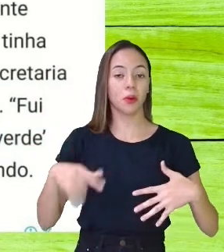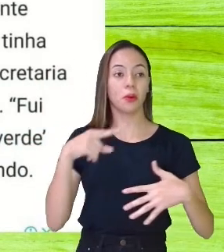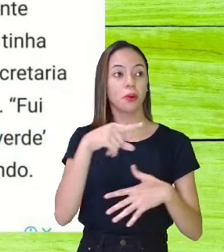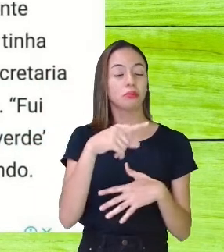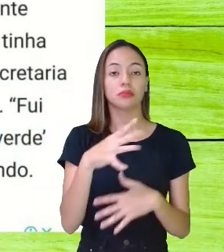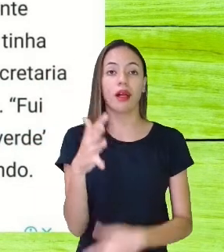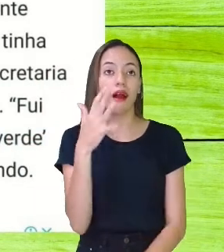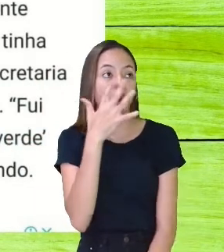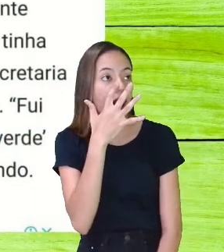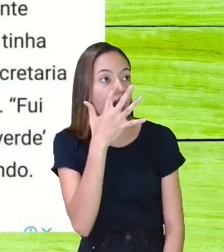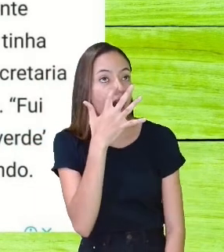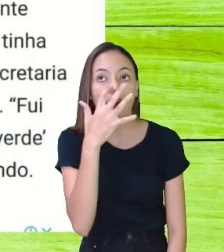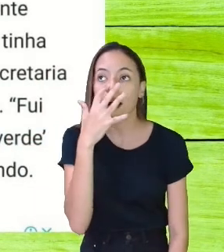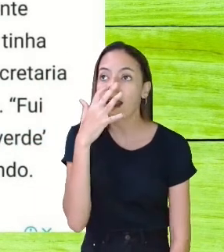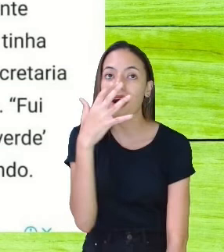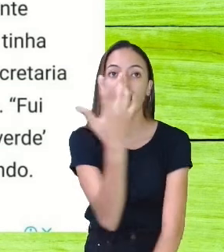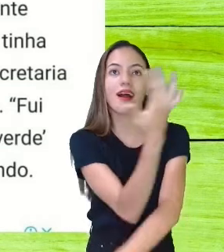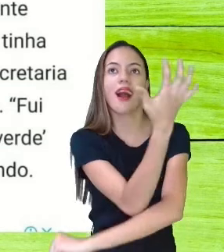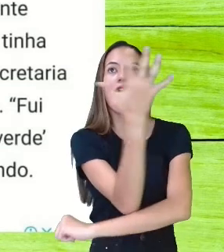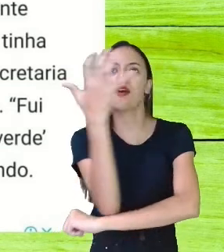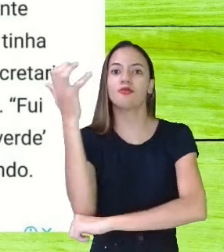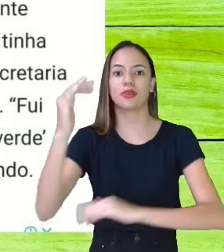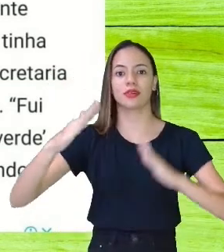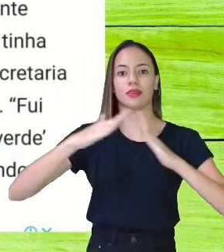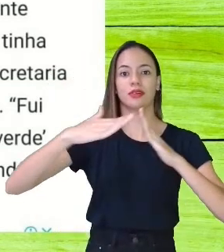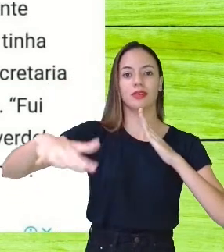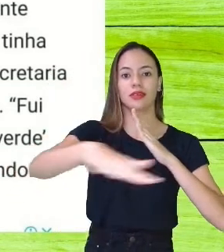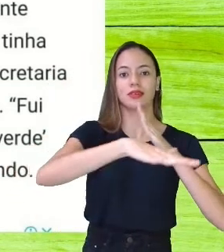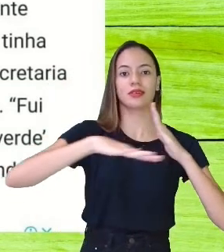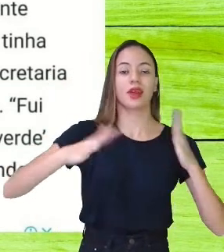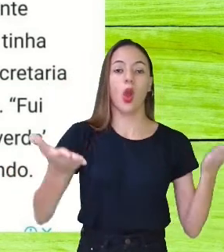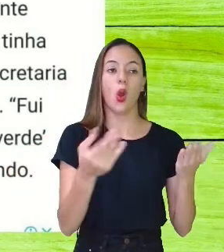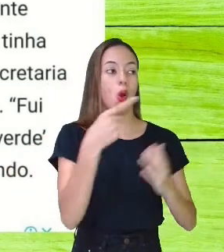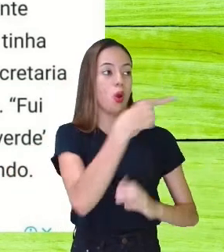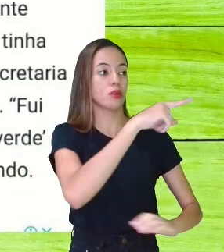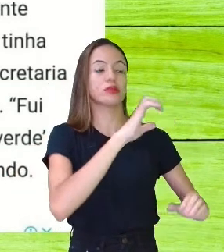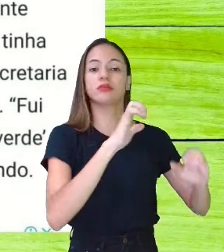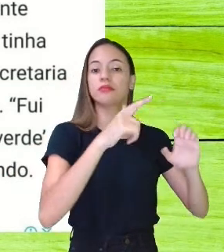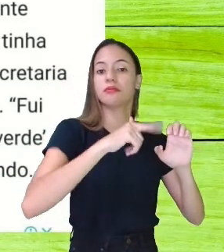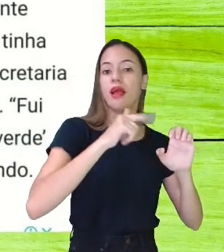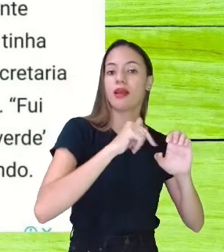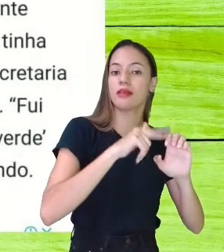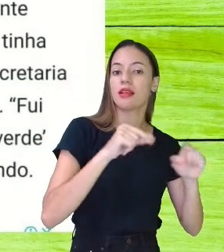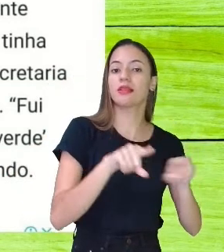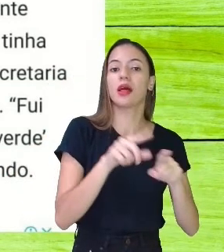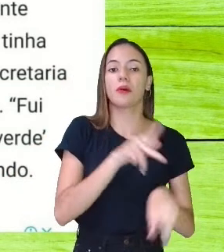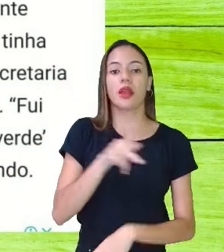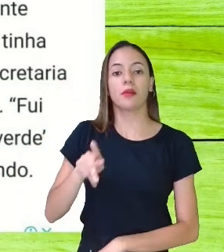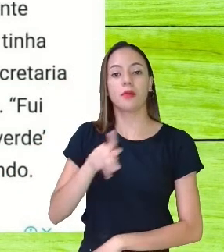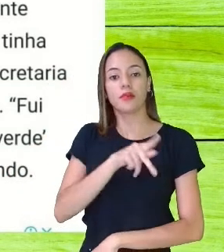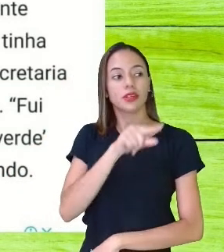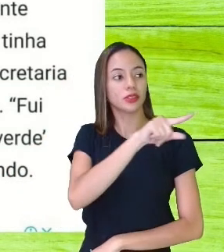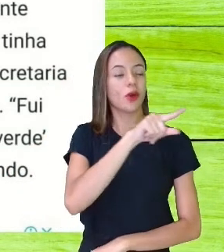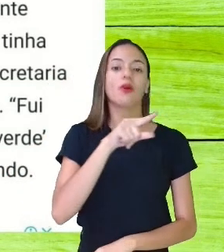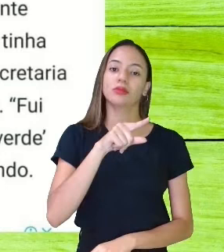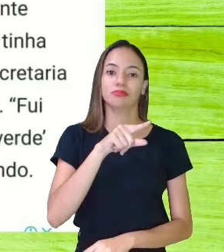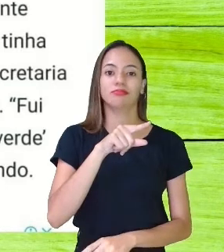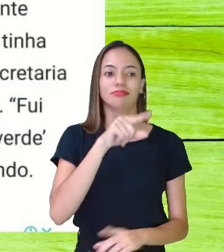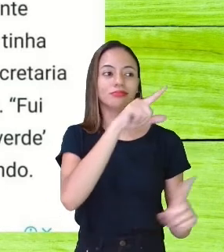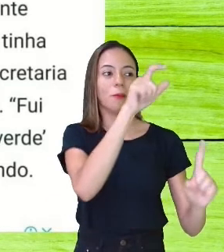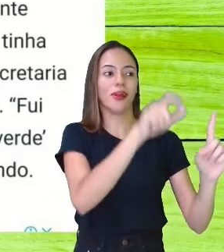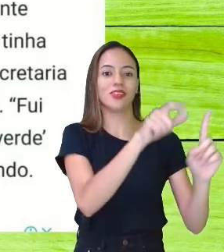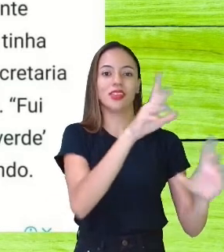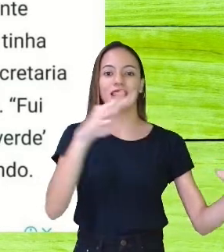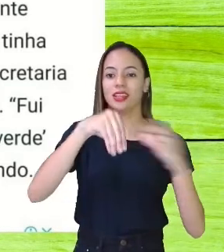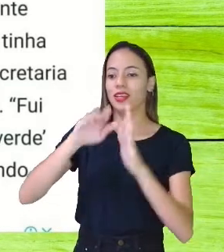ponteiras que vinha no quintal de casa, e hoje é um empresário e professor que encarna esse personagem do livro de